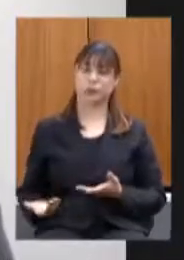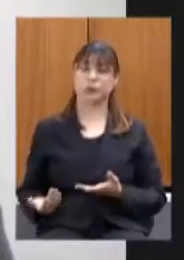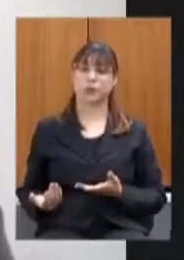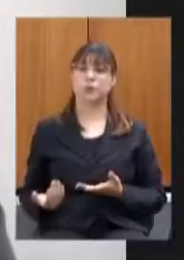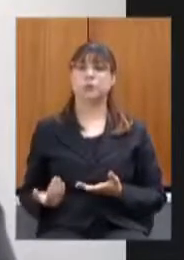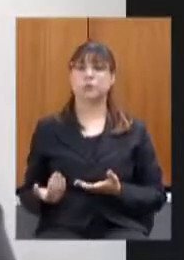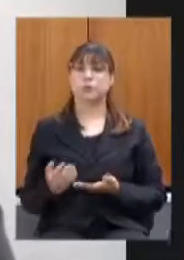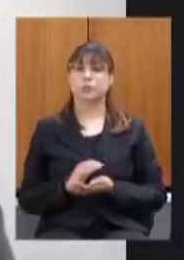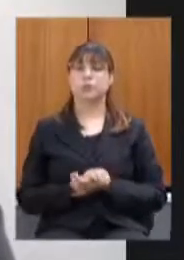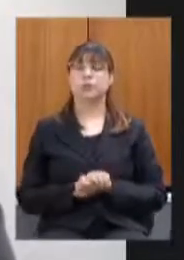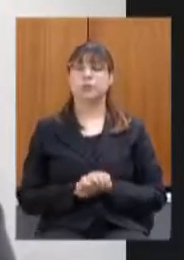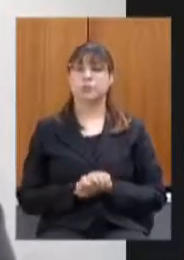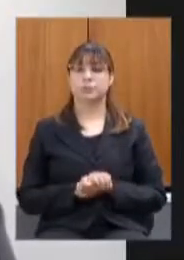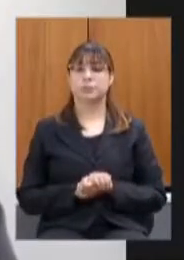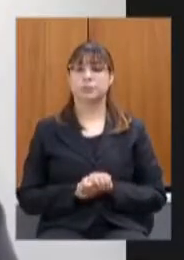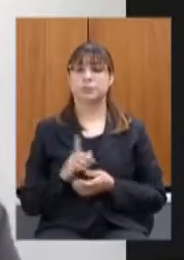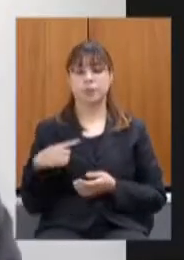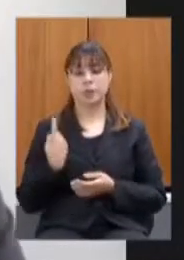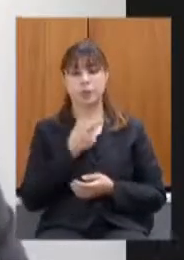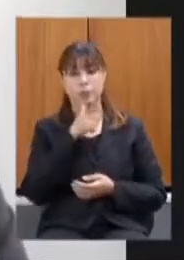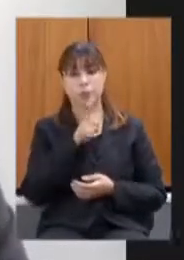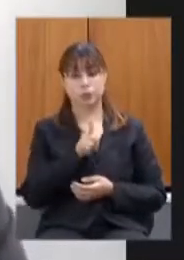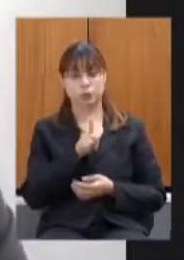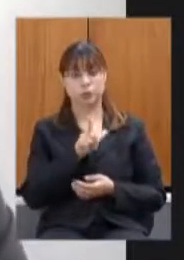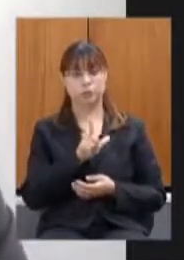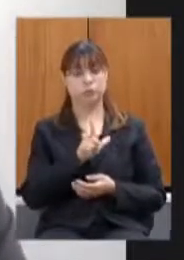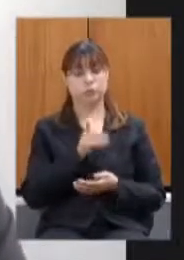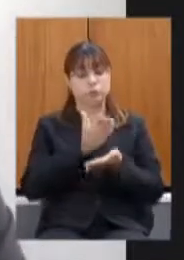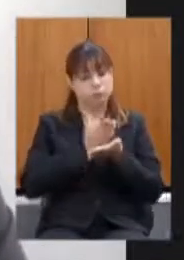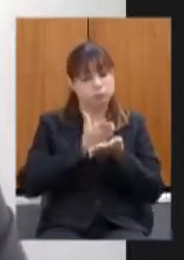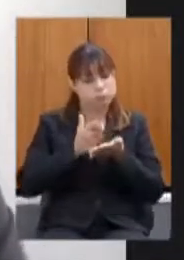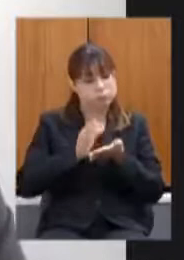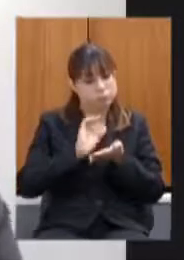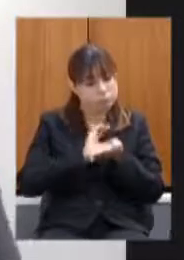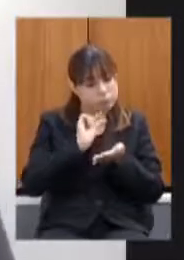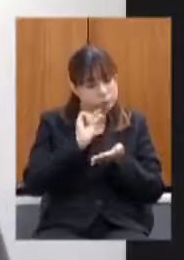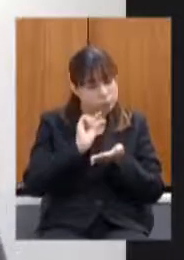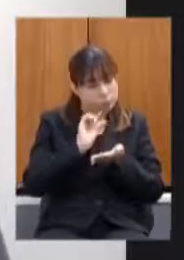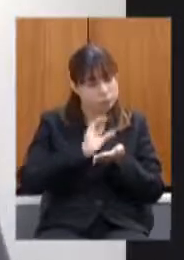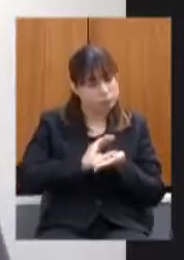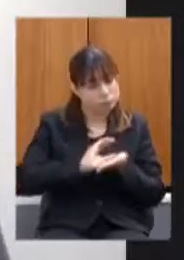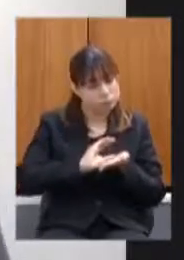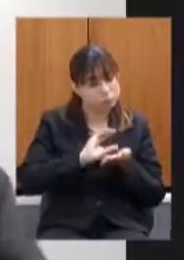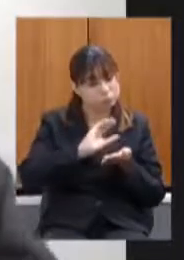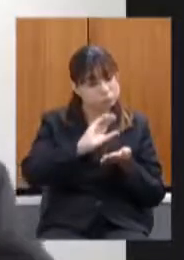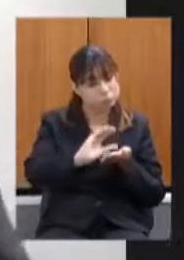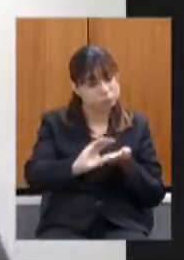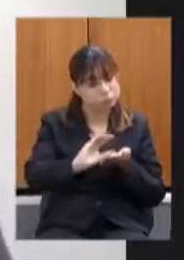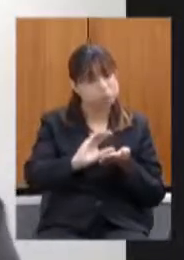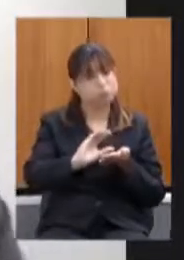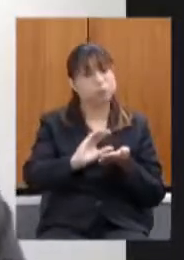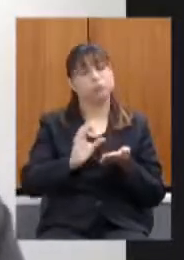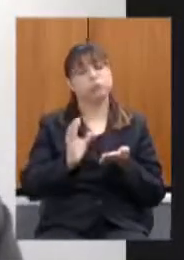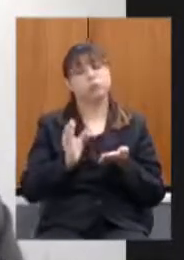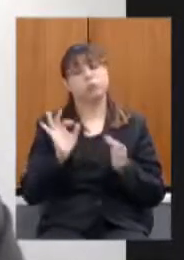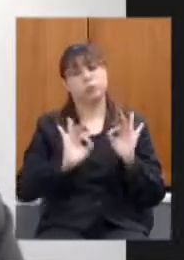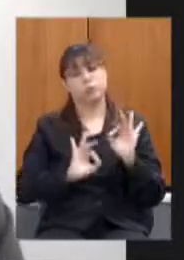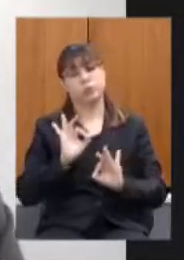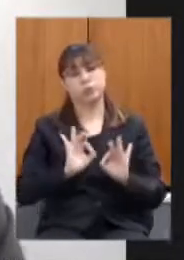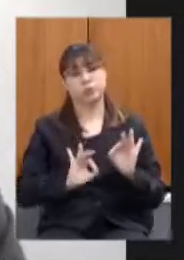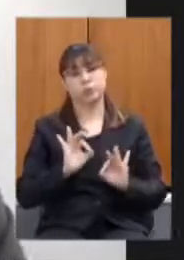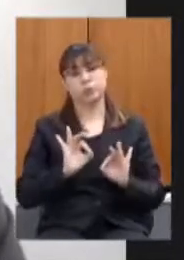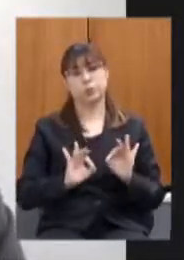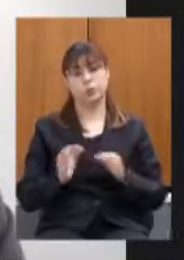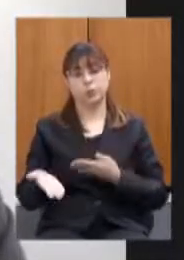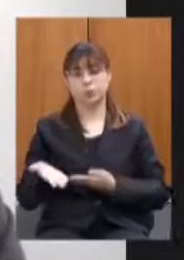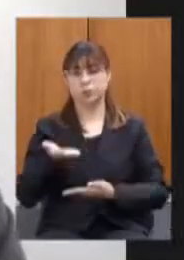possa destinar parcela do recurso que for acordado para um programa de